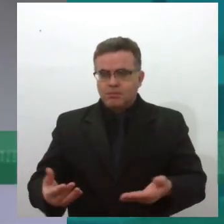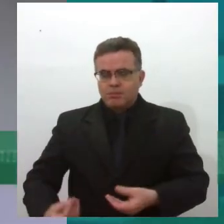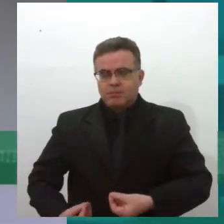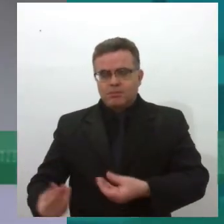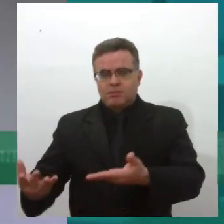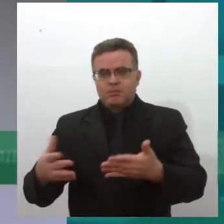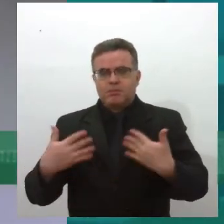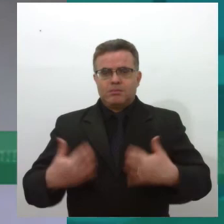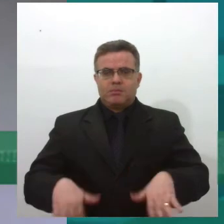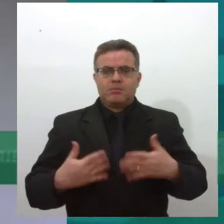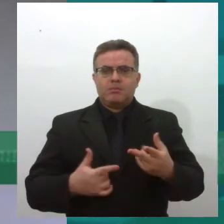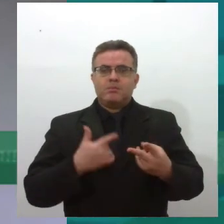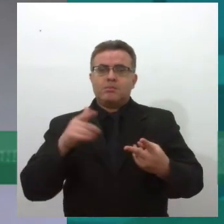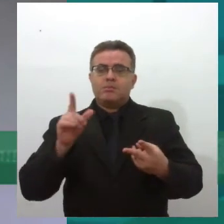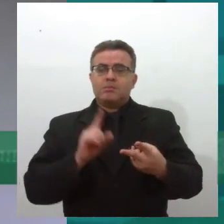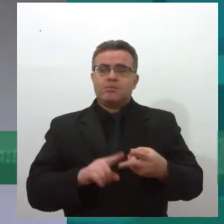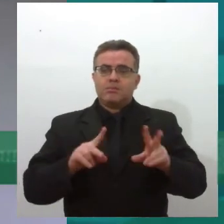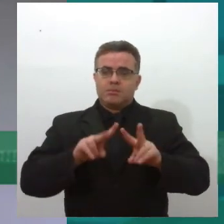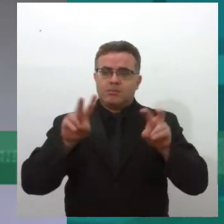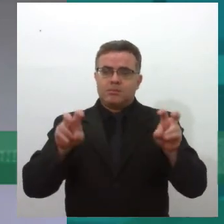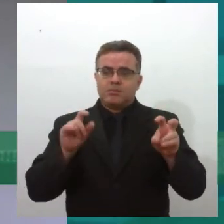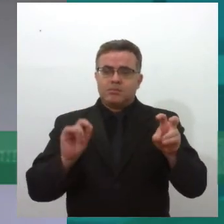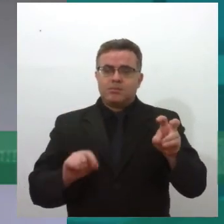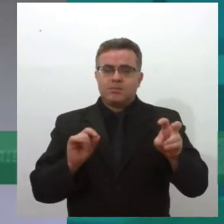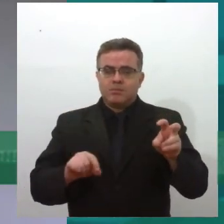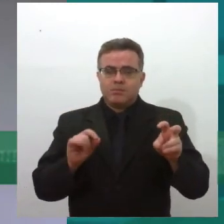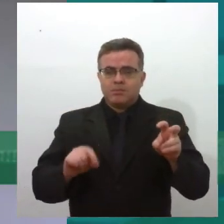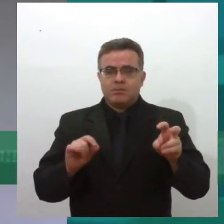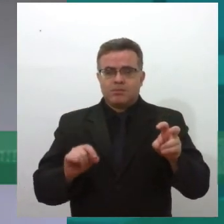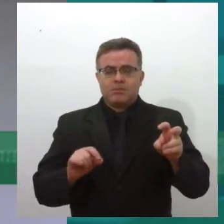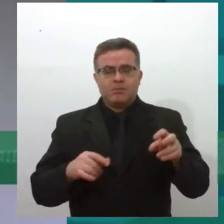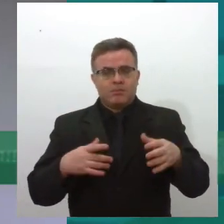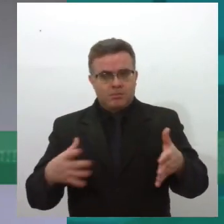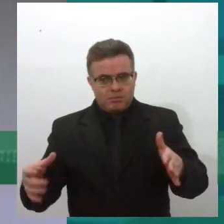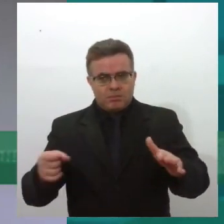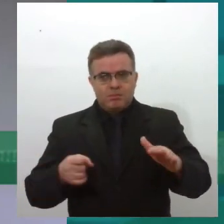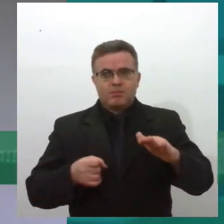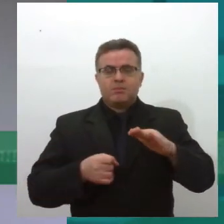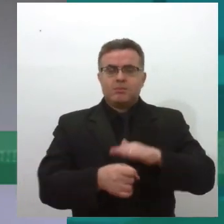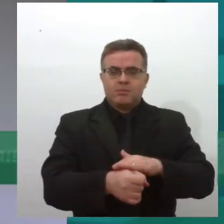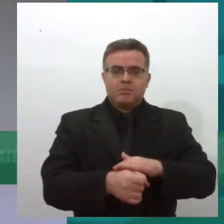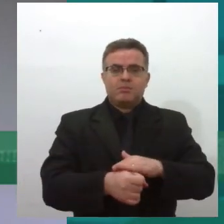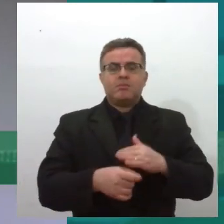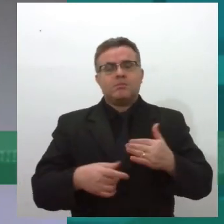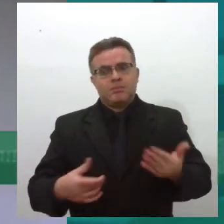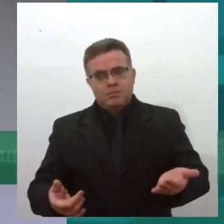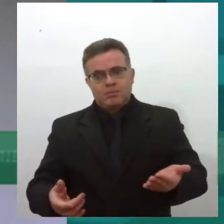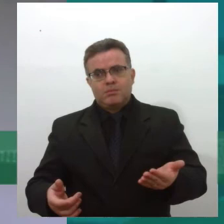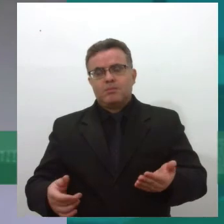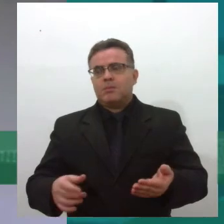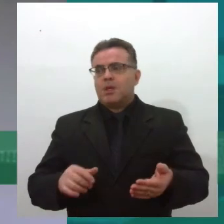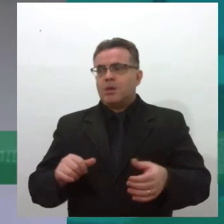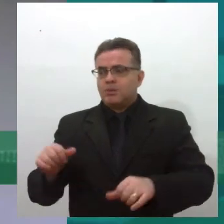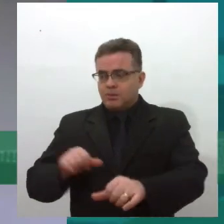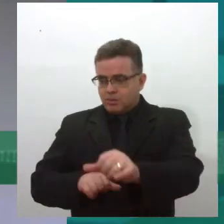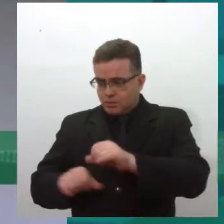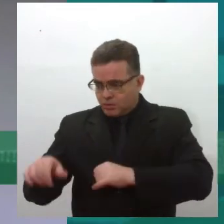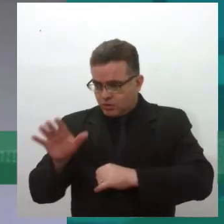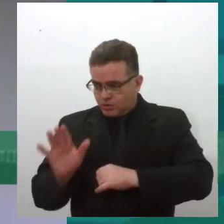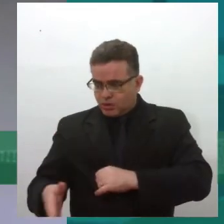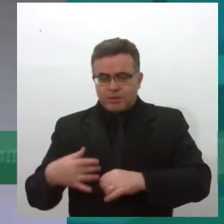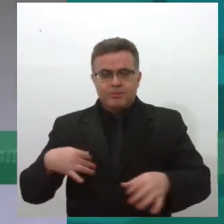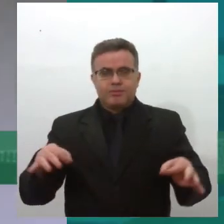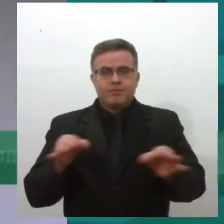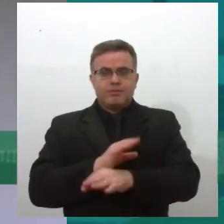né, agora, o outro tema é o tema da reinserção das pessoas após o transplante, né, porque, veja bem,